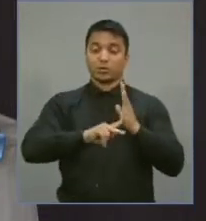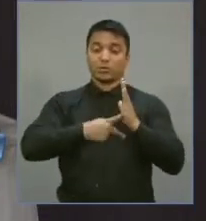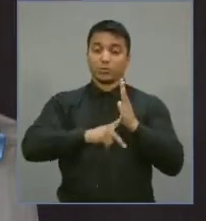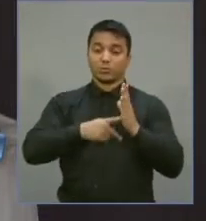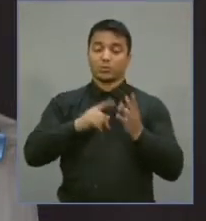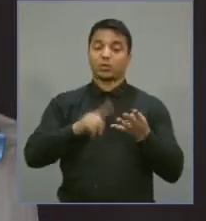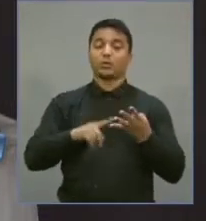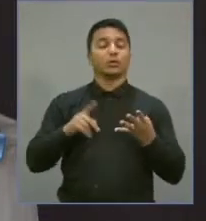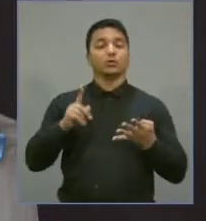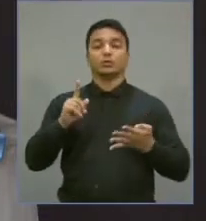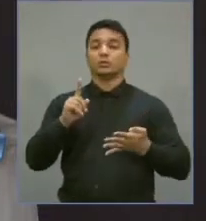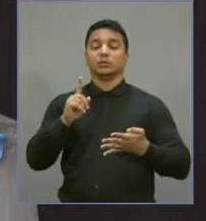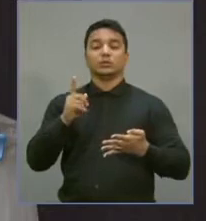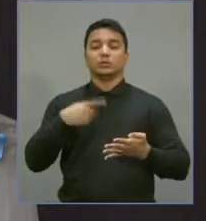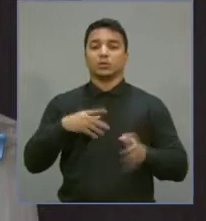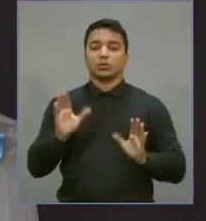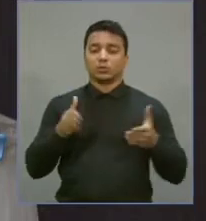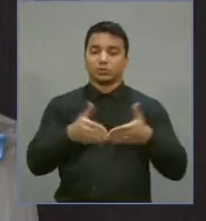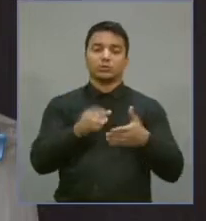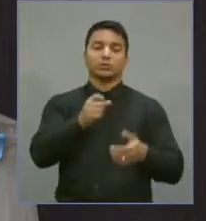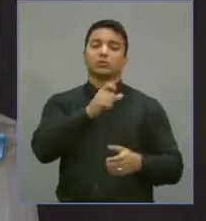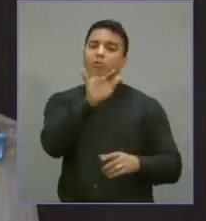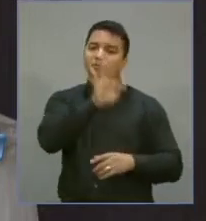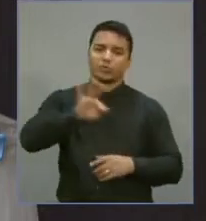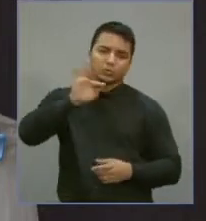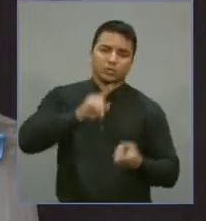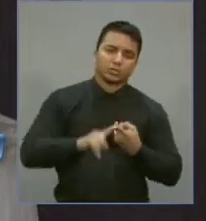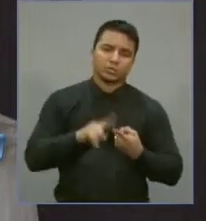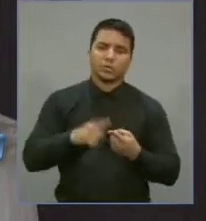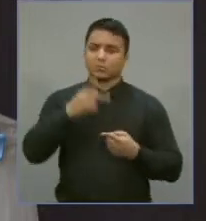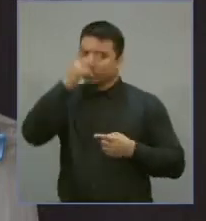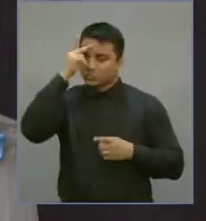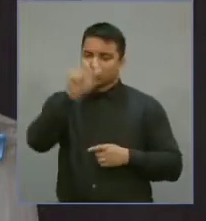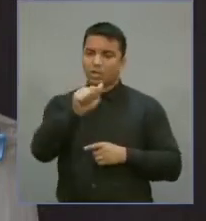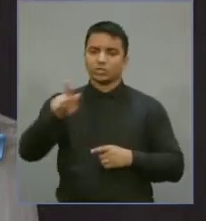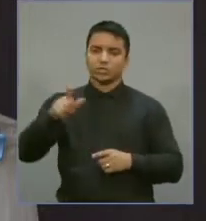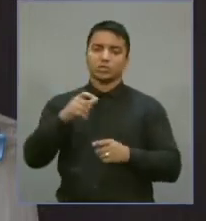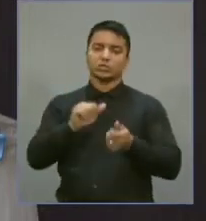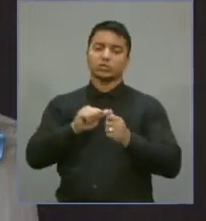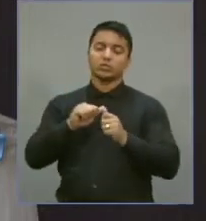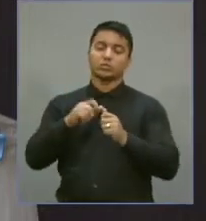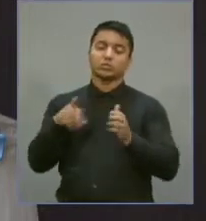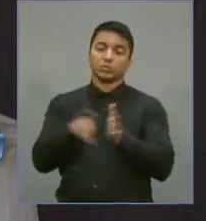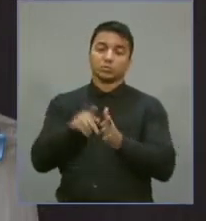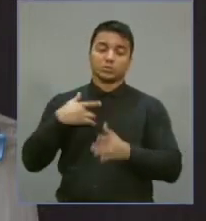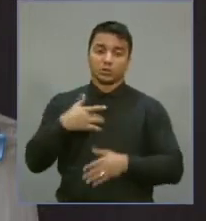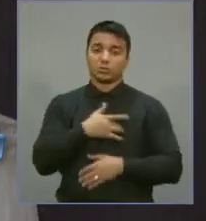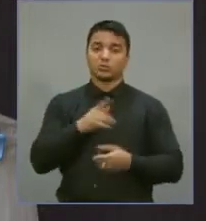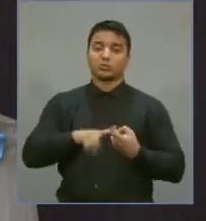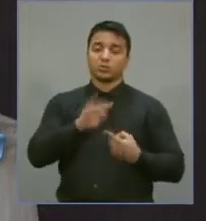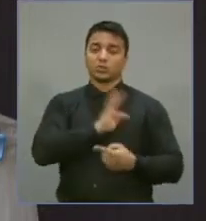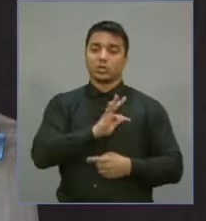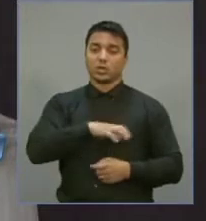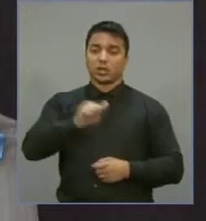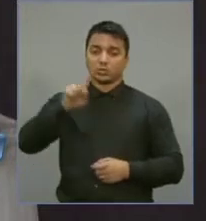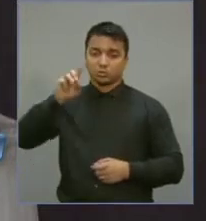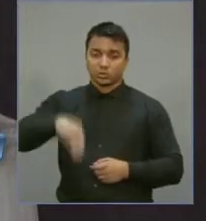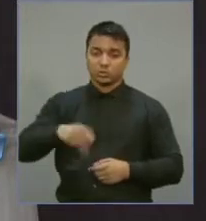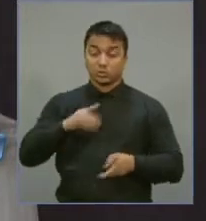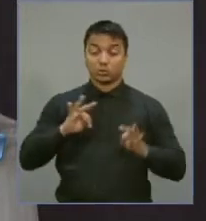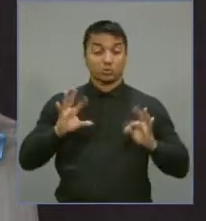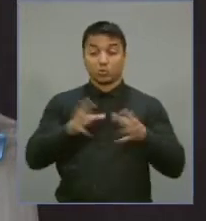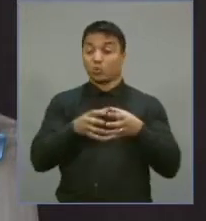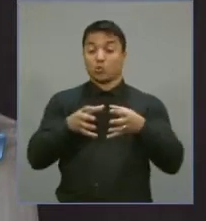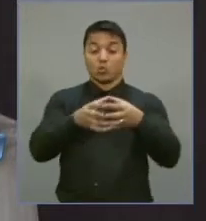rede básica, do ensino superior, agentes comunitários de saúde, técnico-administrativos, as mais